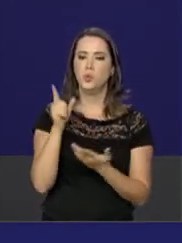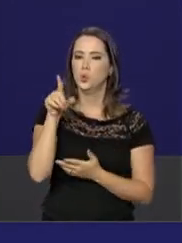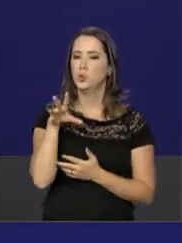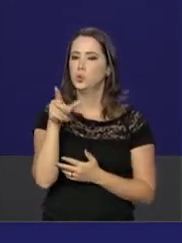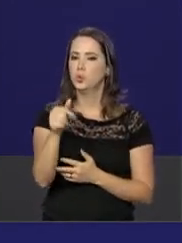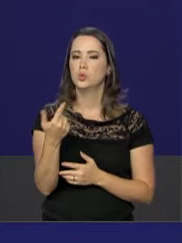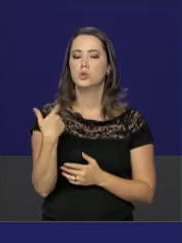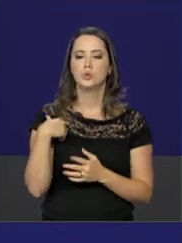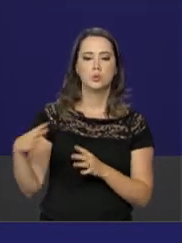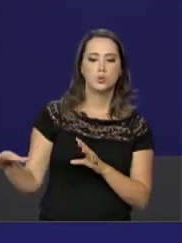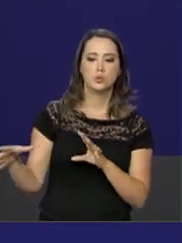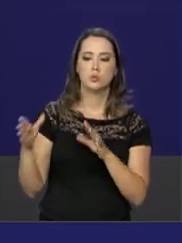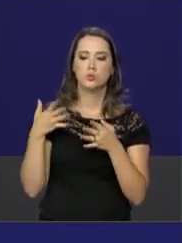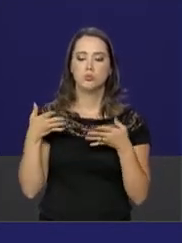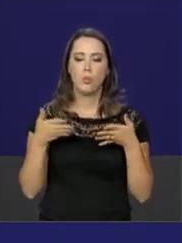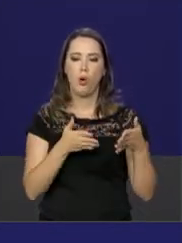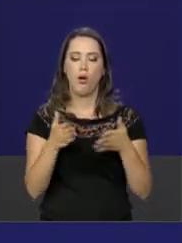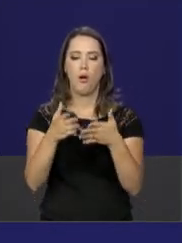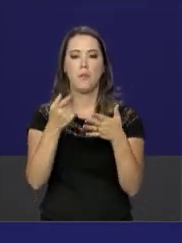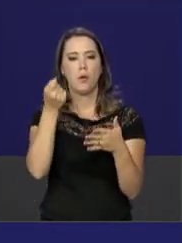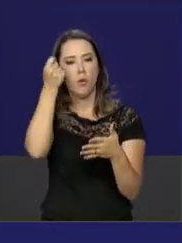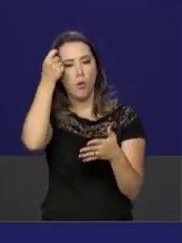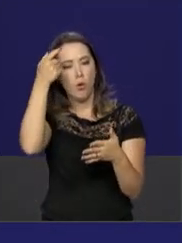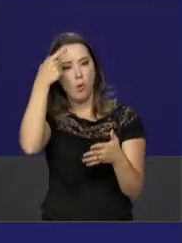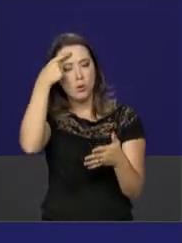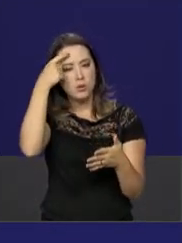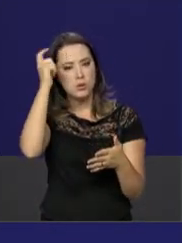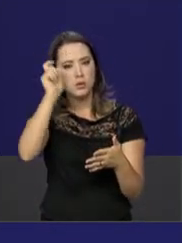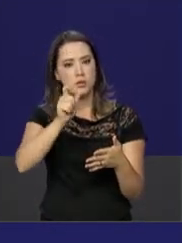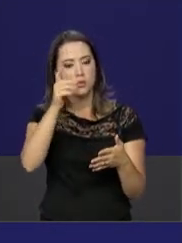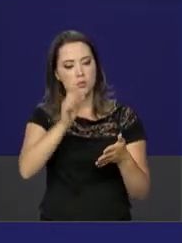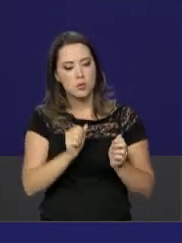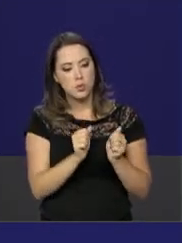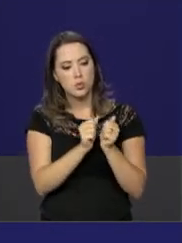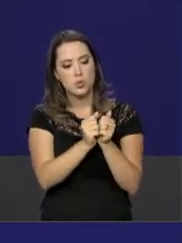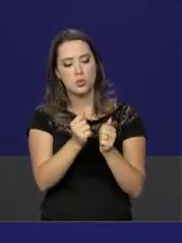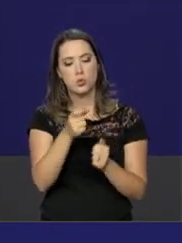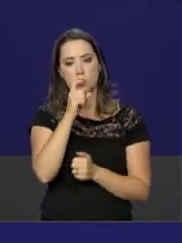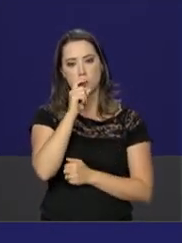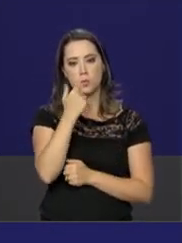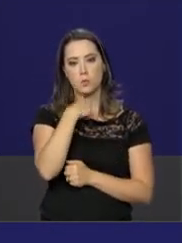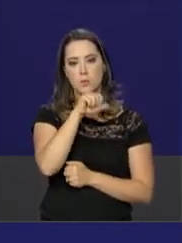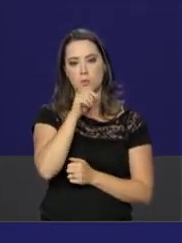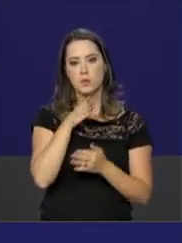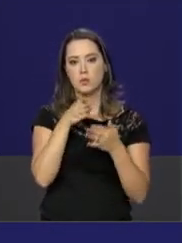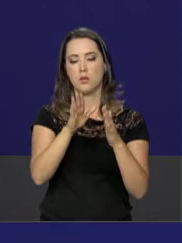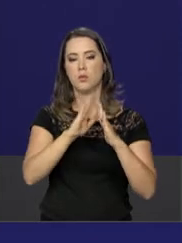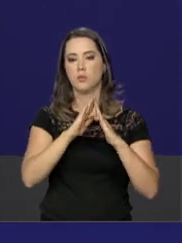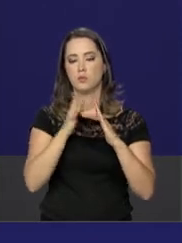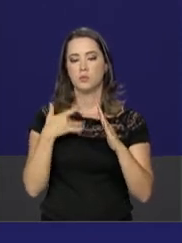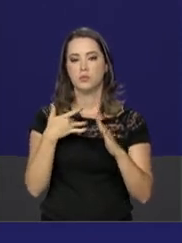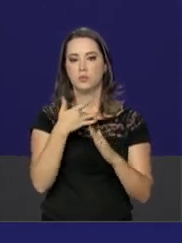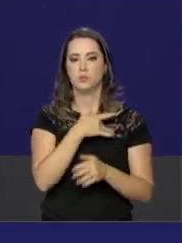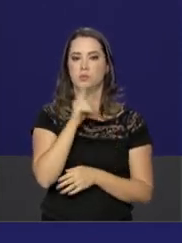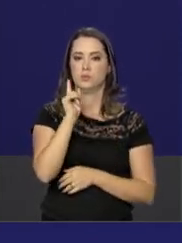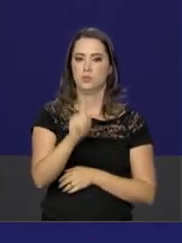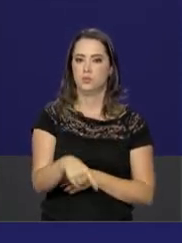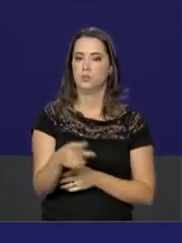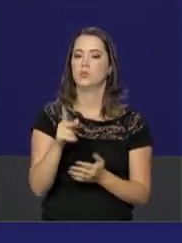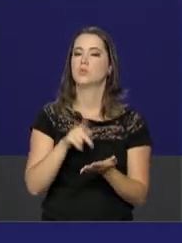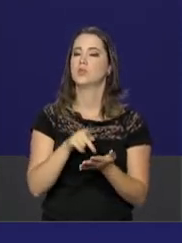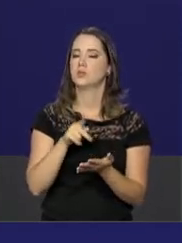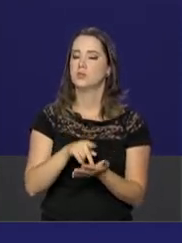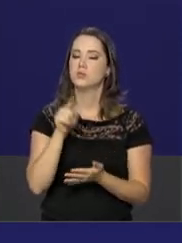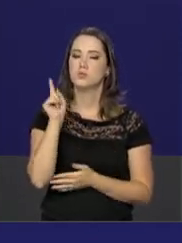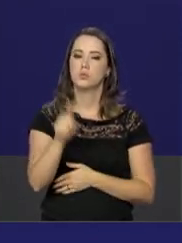tudo isso culminou com uma consciência dos pais em levar os seus filhos até os postos de vacinação. Acho que essa também